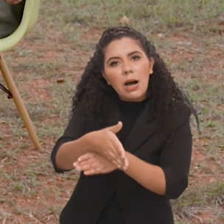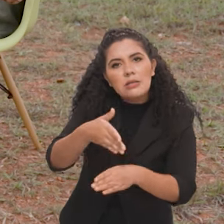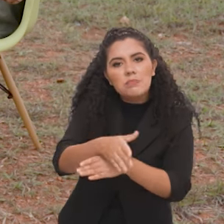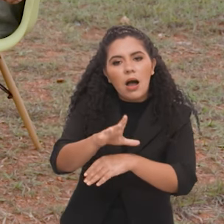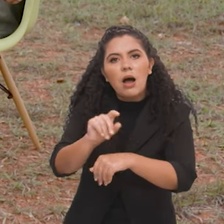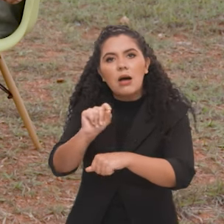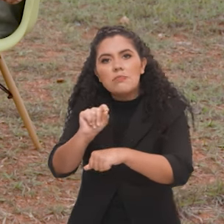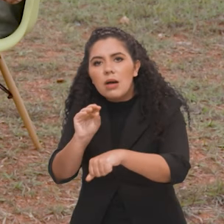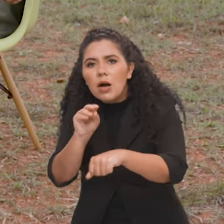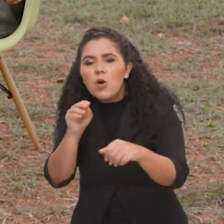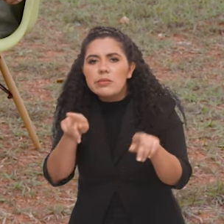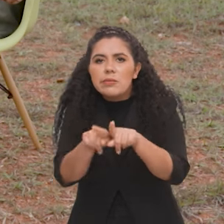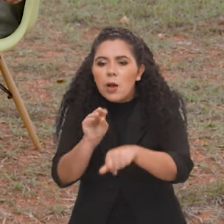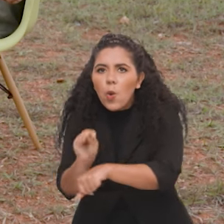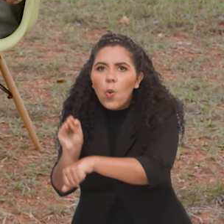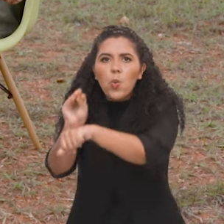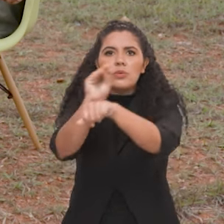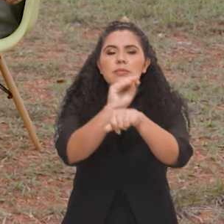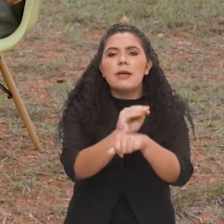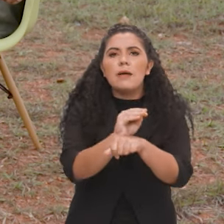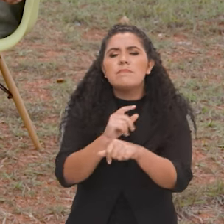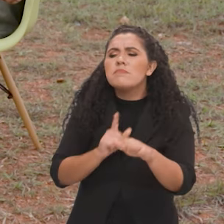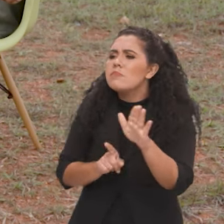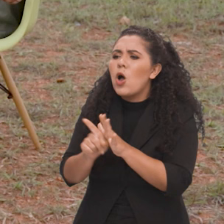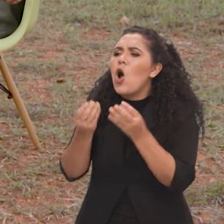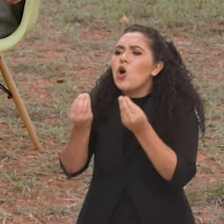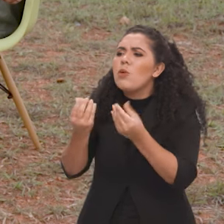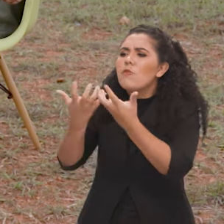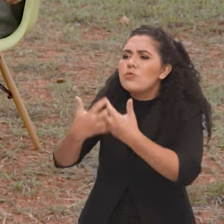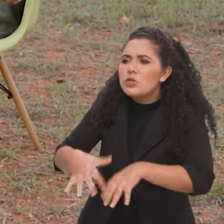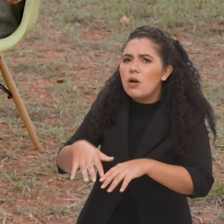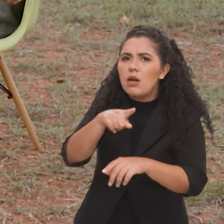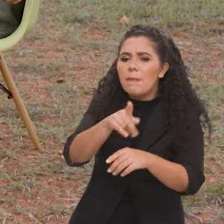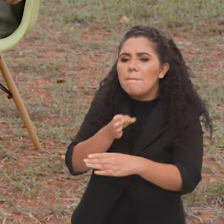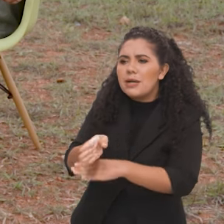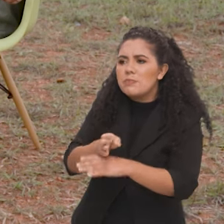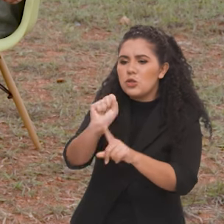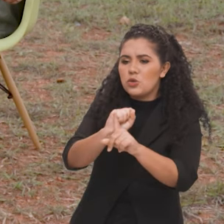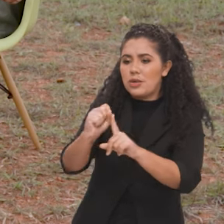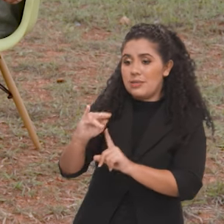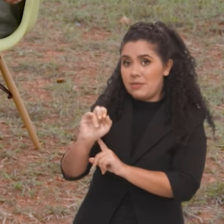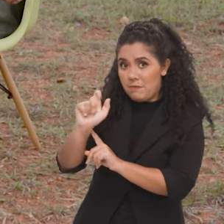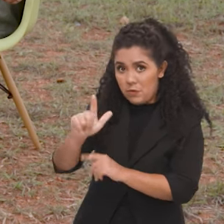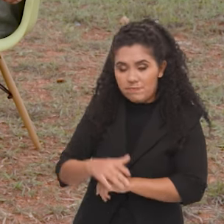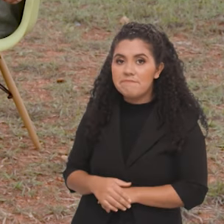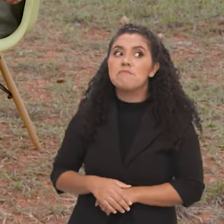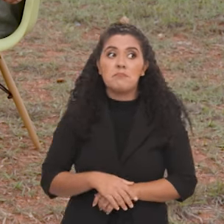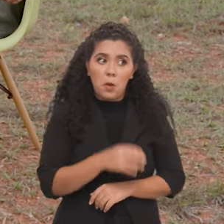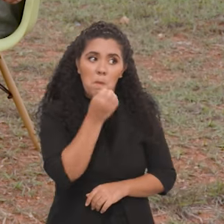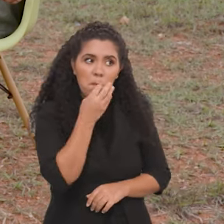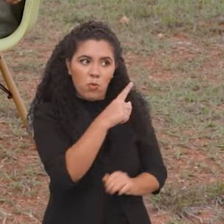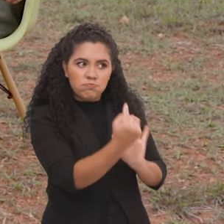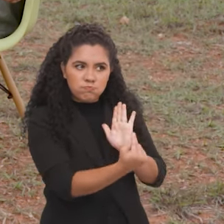cuidado. Como vocês trabalham também com a sociedade civil no cuidado das unidades? Carol, essa pergunta é